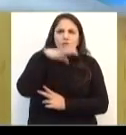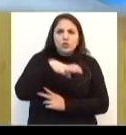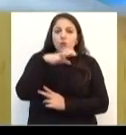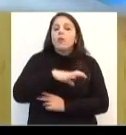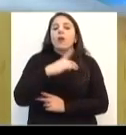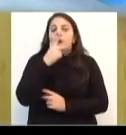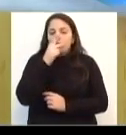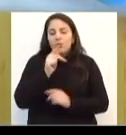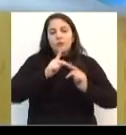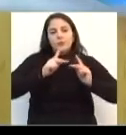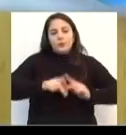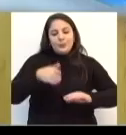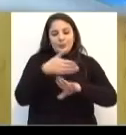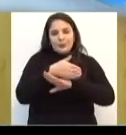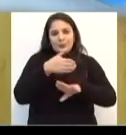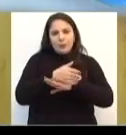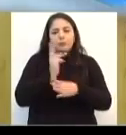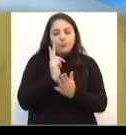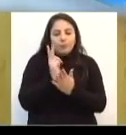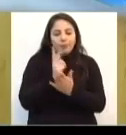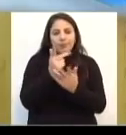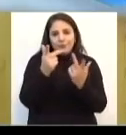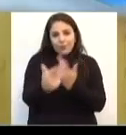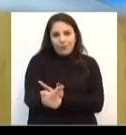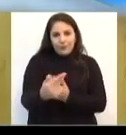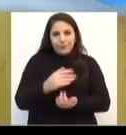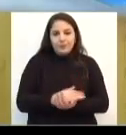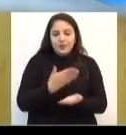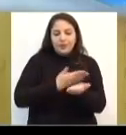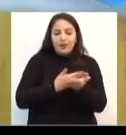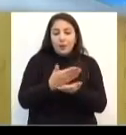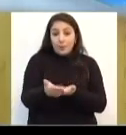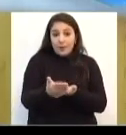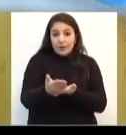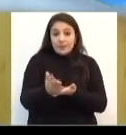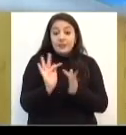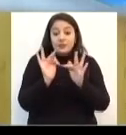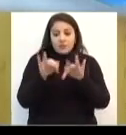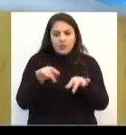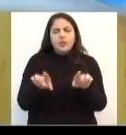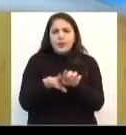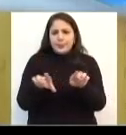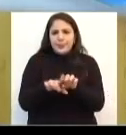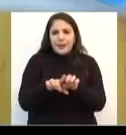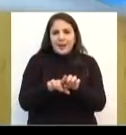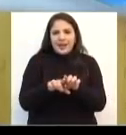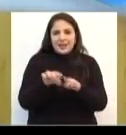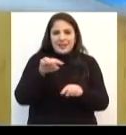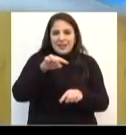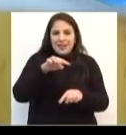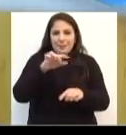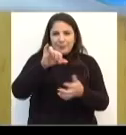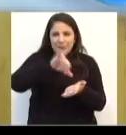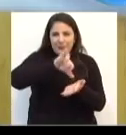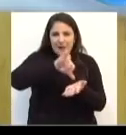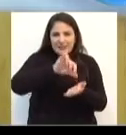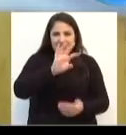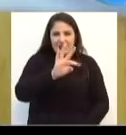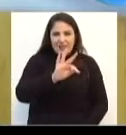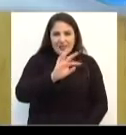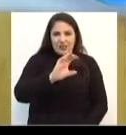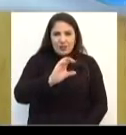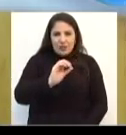atletas. Então, gente resolveu manter ela. Ela inicia e termina na Praça Toqueto, o ponto de encontro, então, de